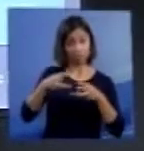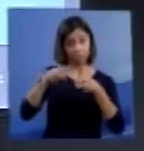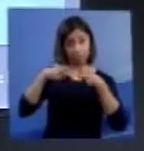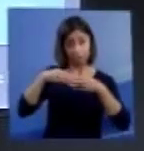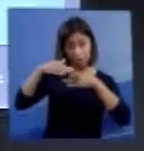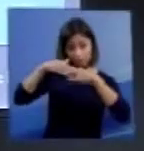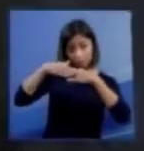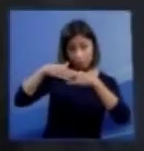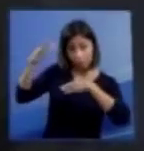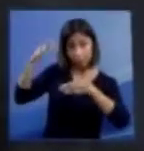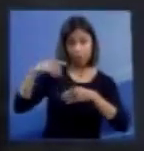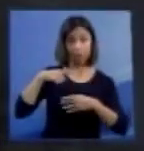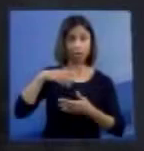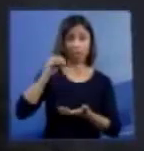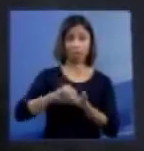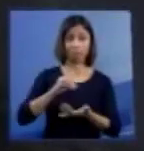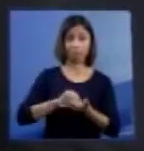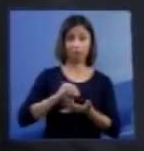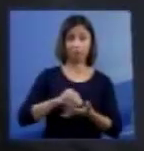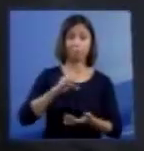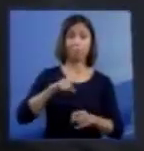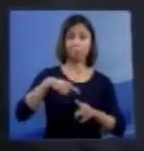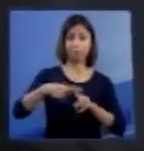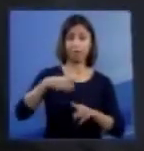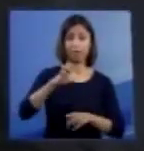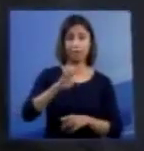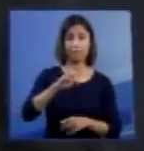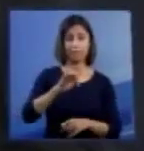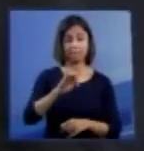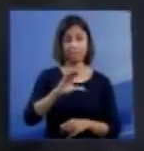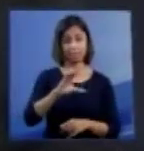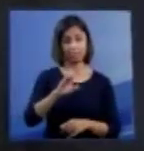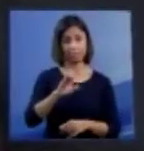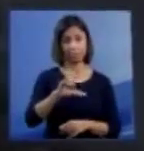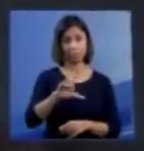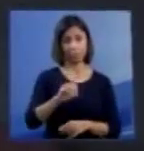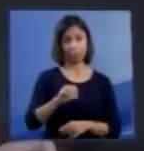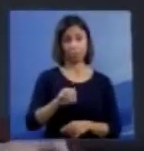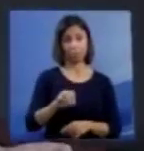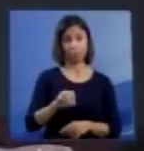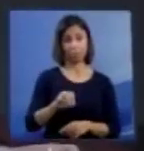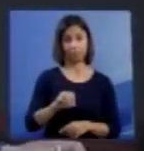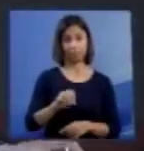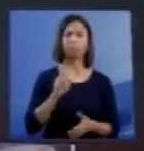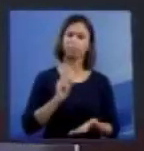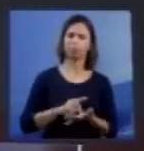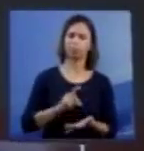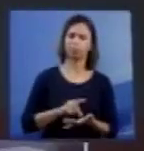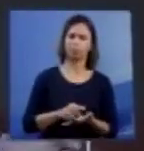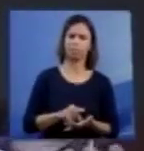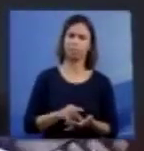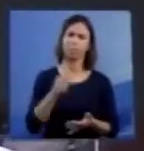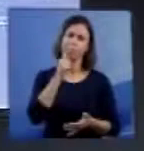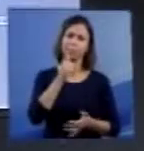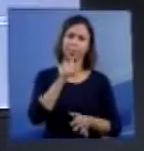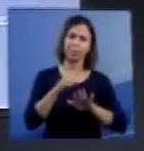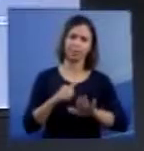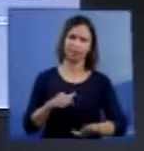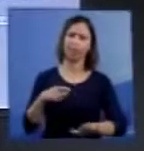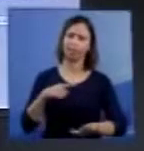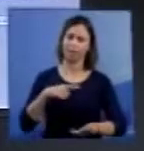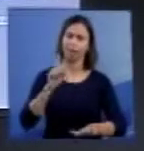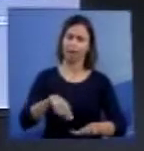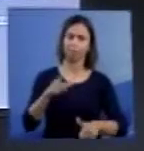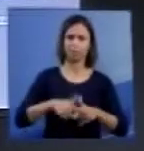não mais se observa a parenchema cerebral mais encéfalo. Então, na realidade, a menina, não há dúvida alguma que se trata de uma